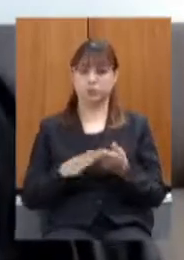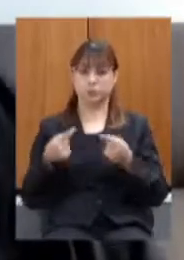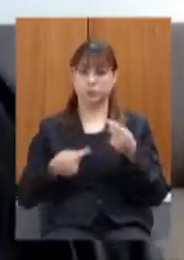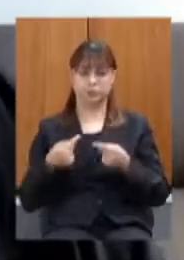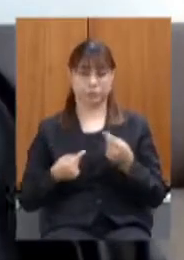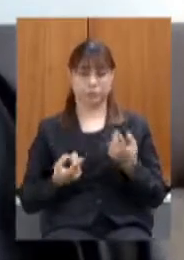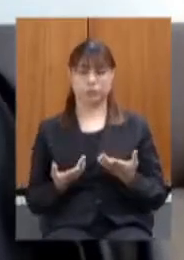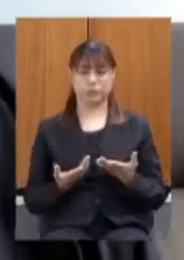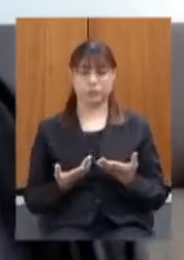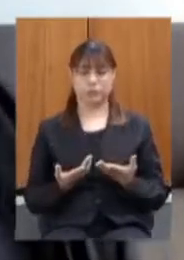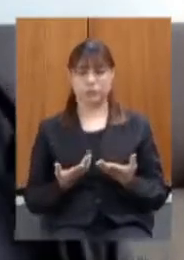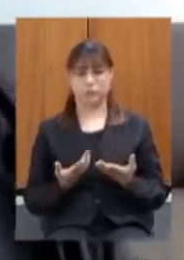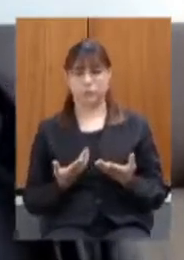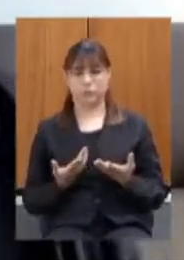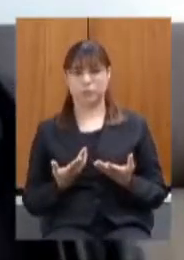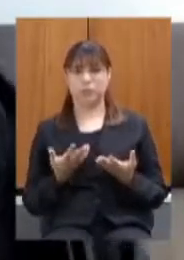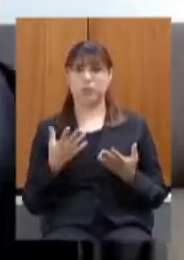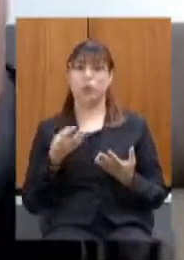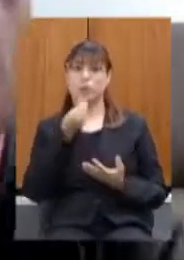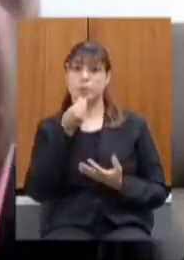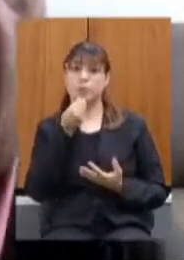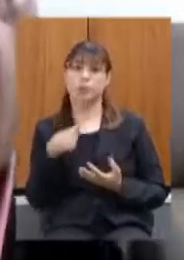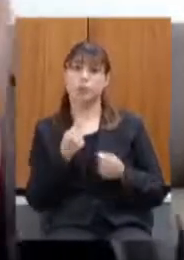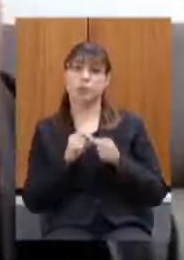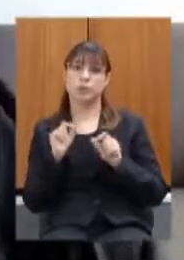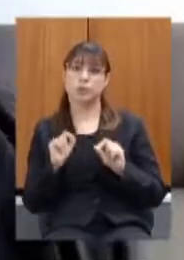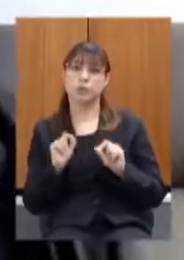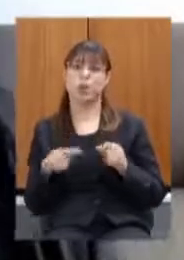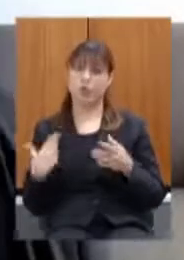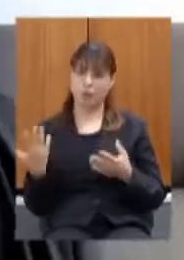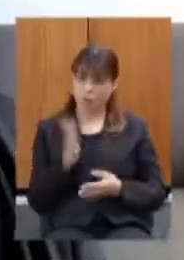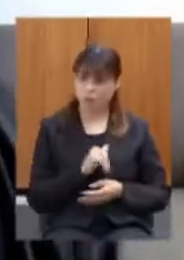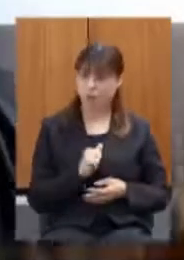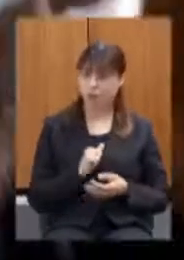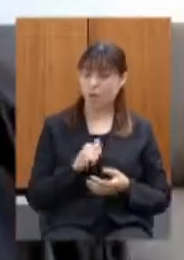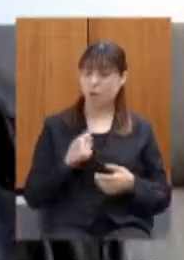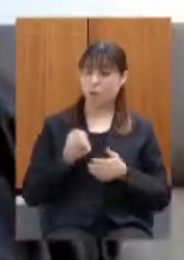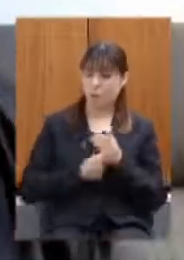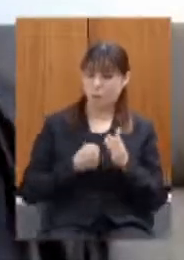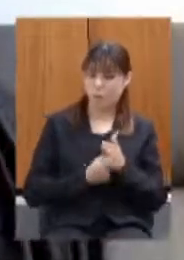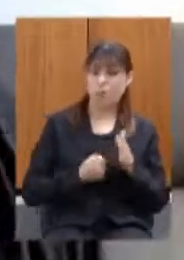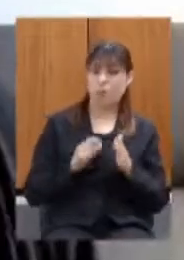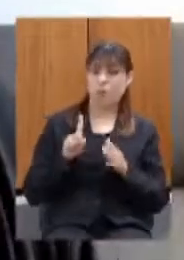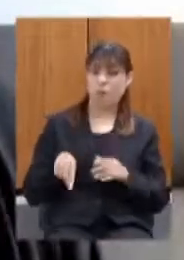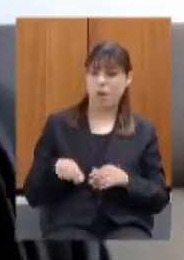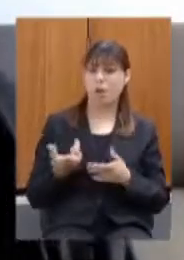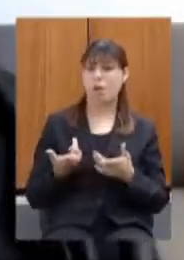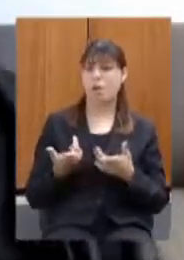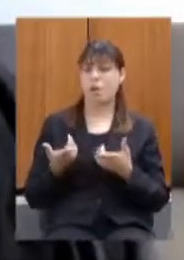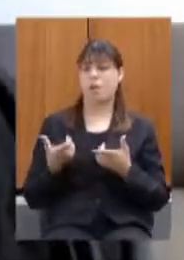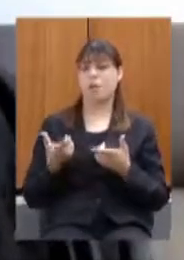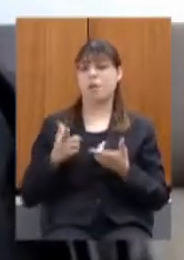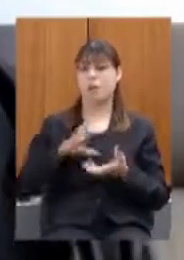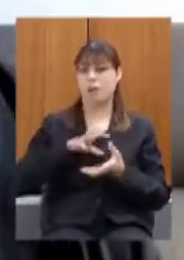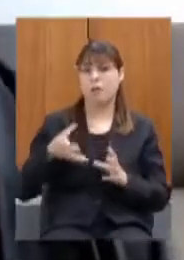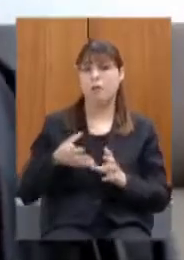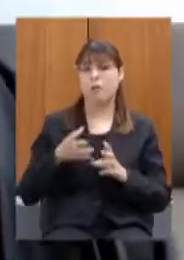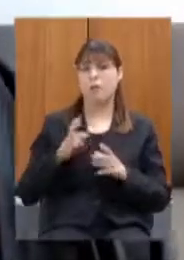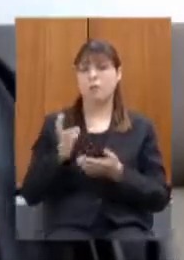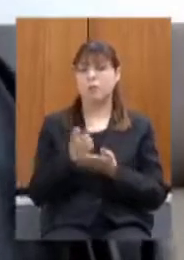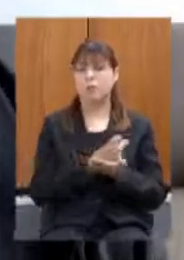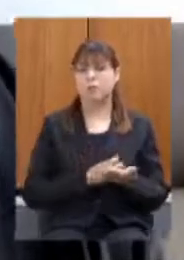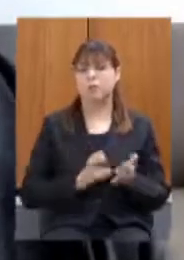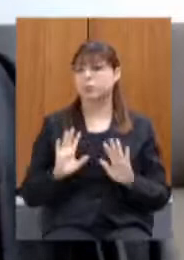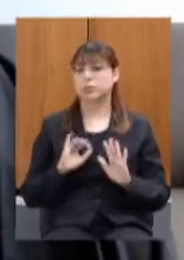eu acho nisso Minas podia fazer olha vamos lutar pela reforma tributária enquanto não vem reduz a lei do interesse estadual ponto do ICMS